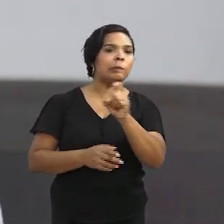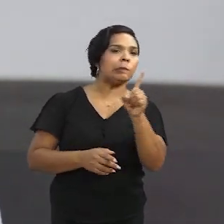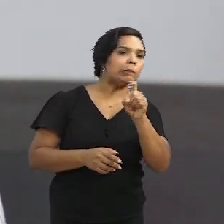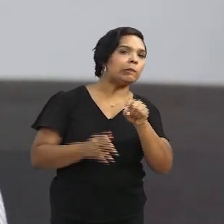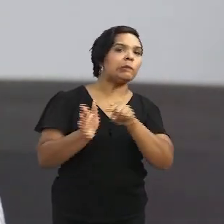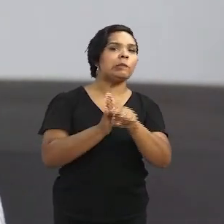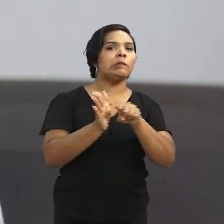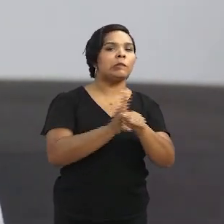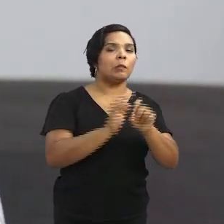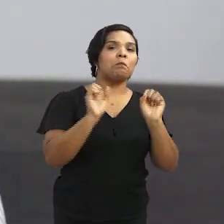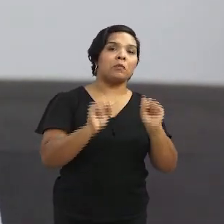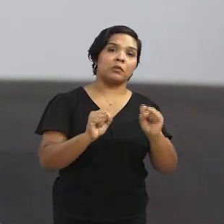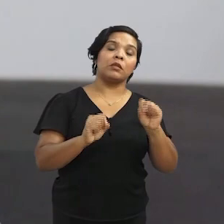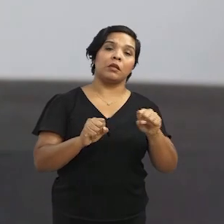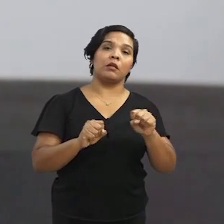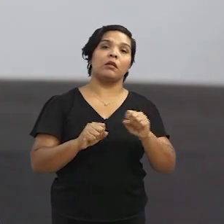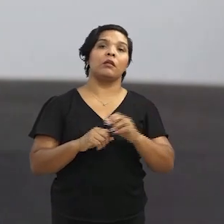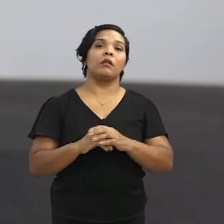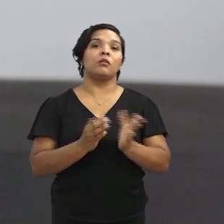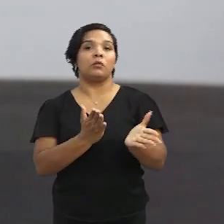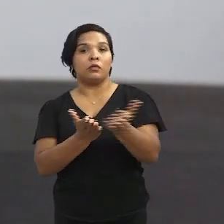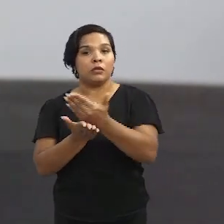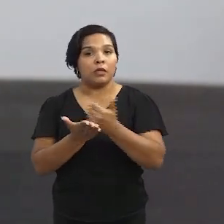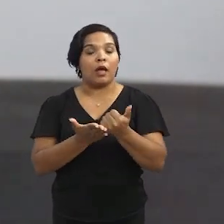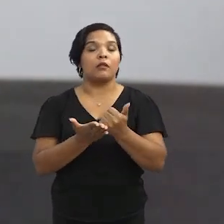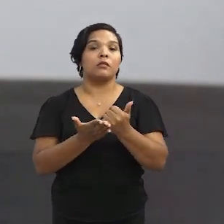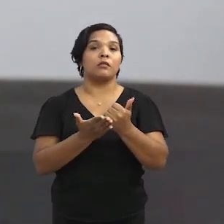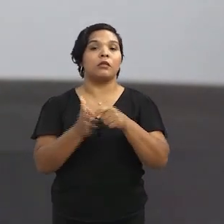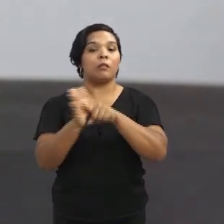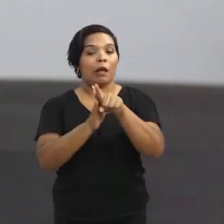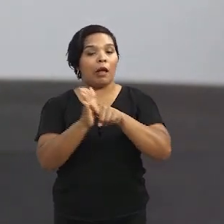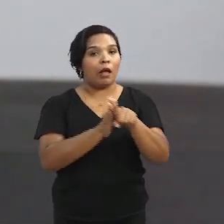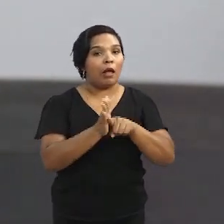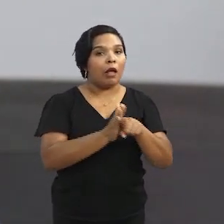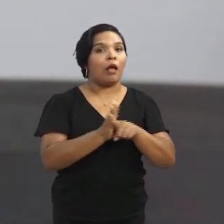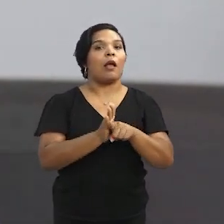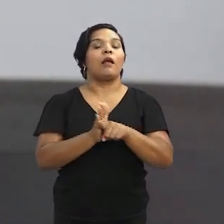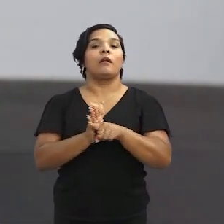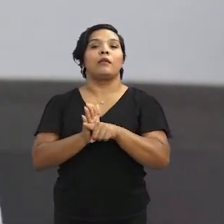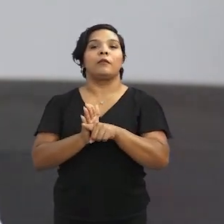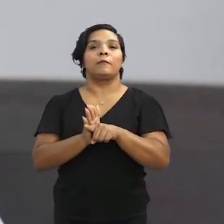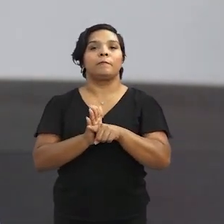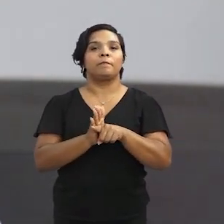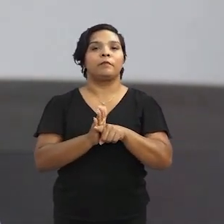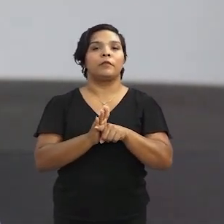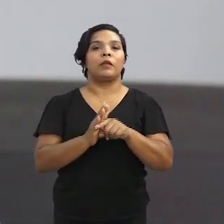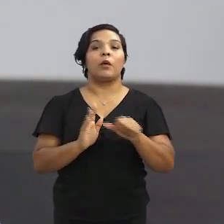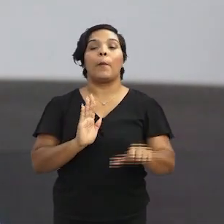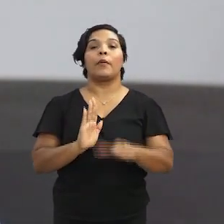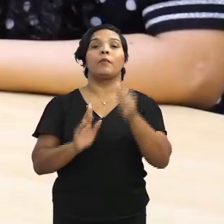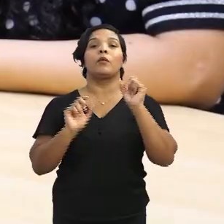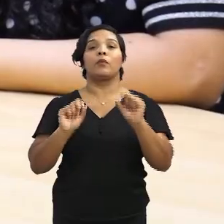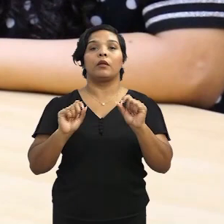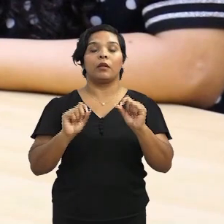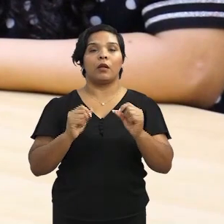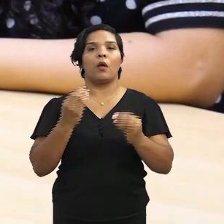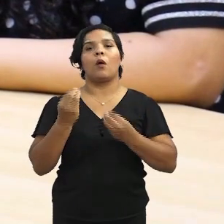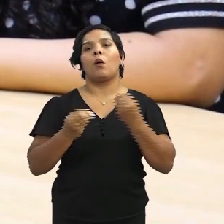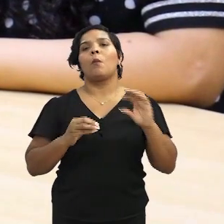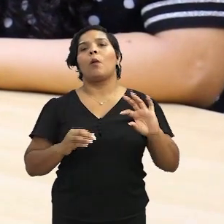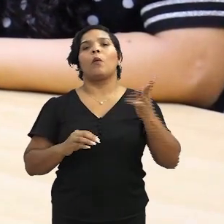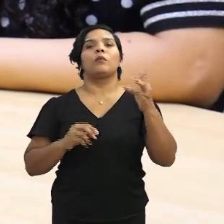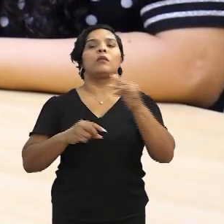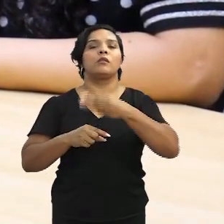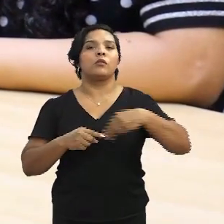Algumas hipóteses podem ser confirmadas ou não, dados os dados que nós tivermos. E o que a gente foi atrás de olhar foi primeiro assim, o